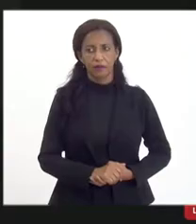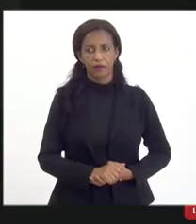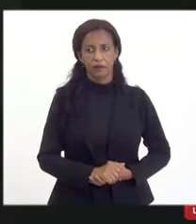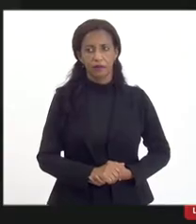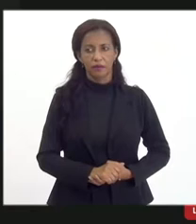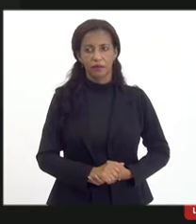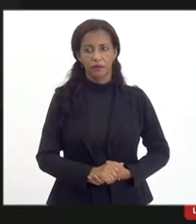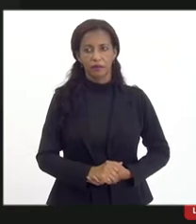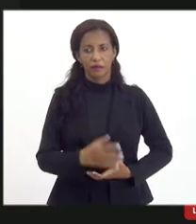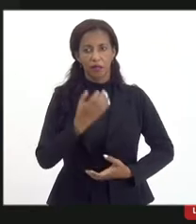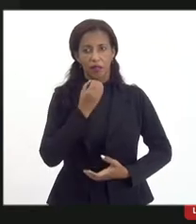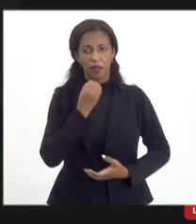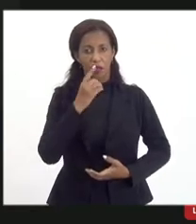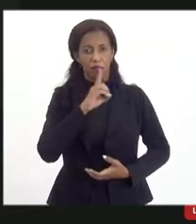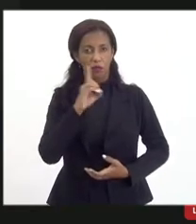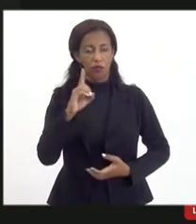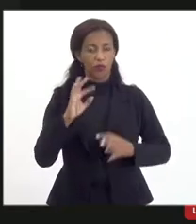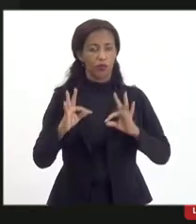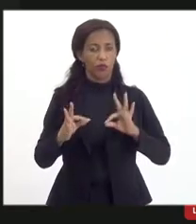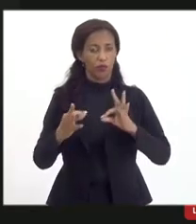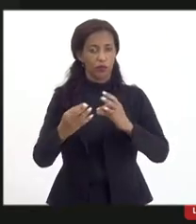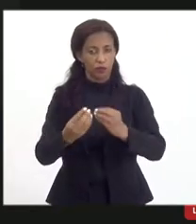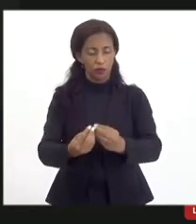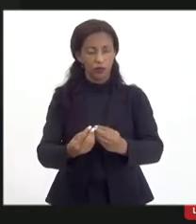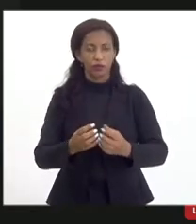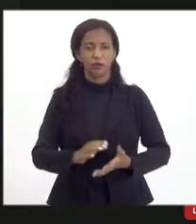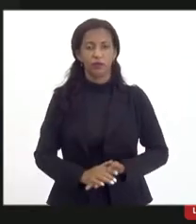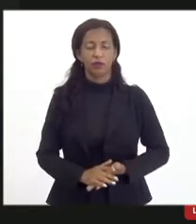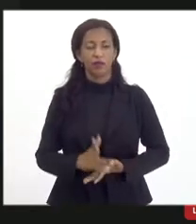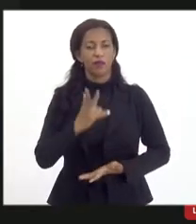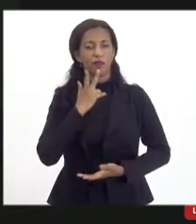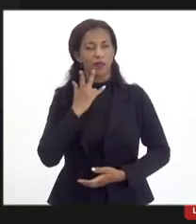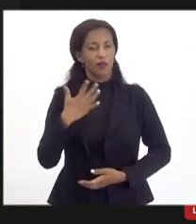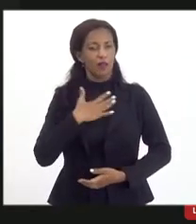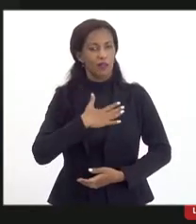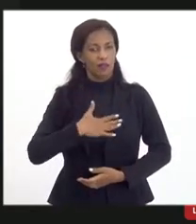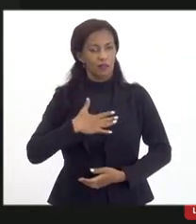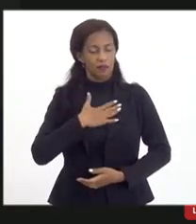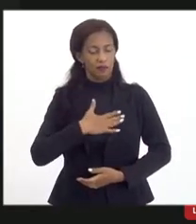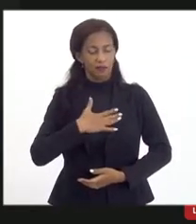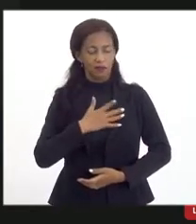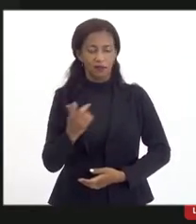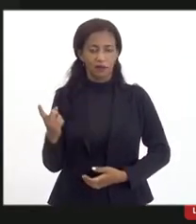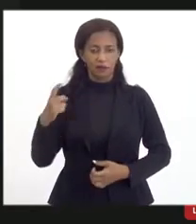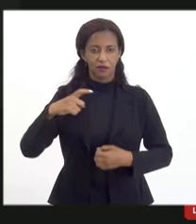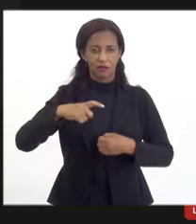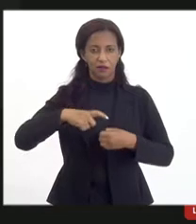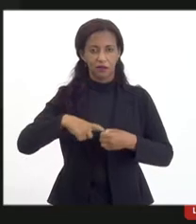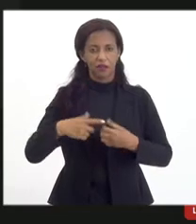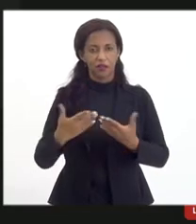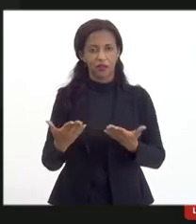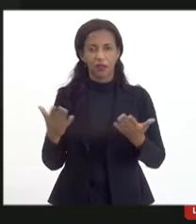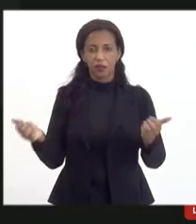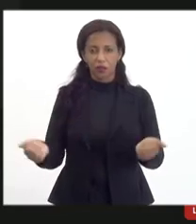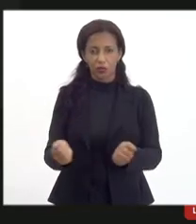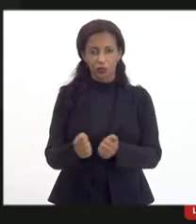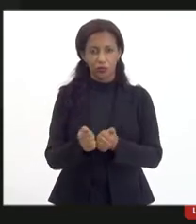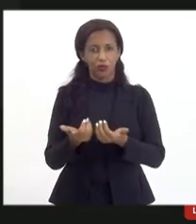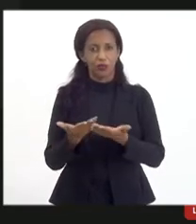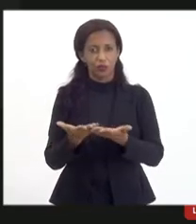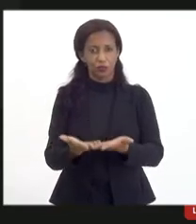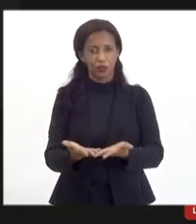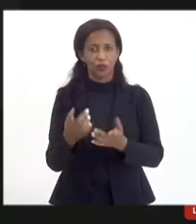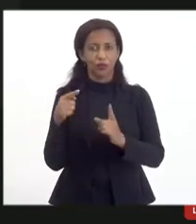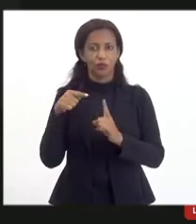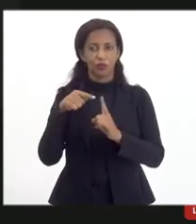Bom dia a todos, dizer que é um prazer novamente estar com os senhores com